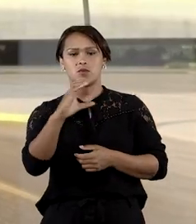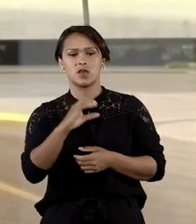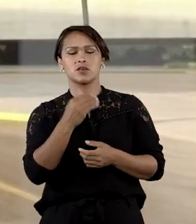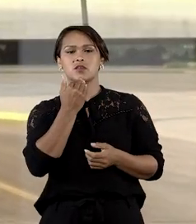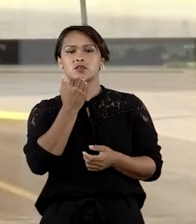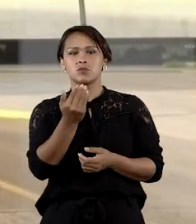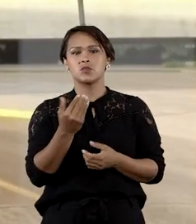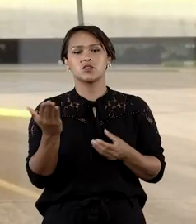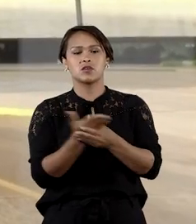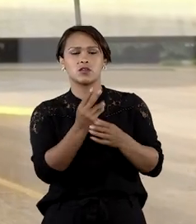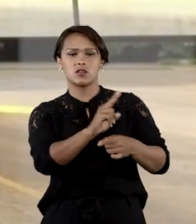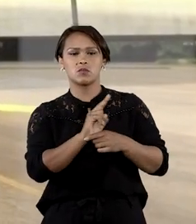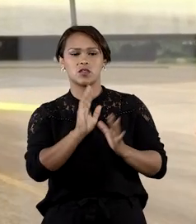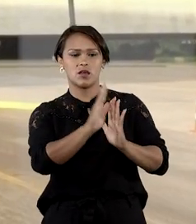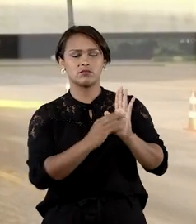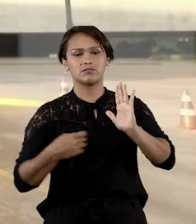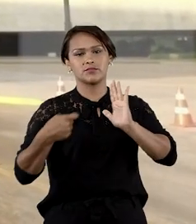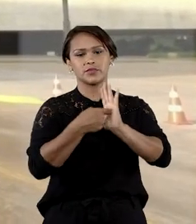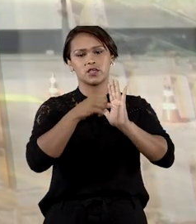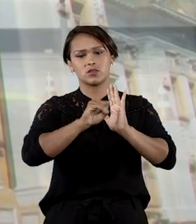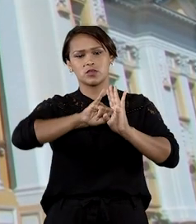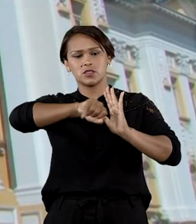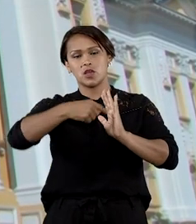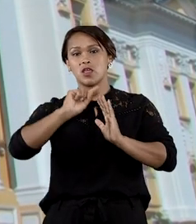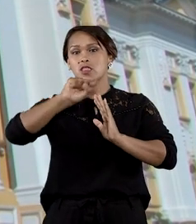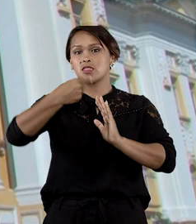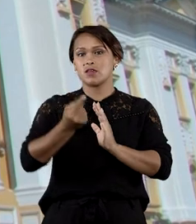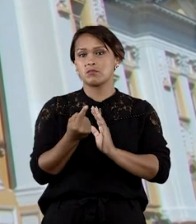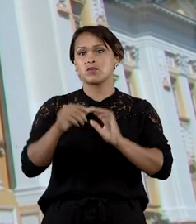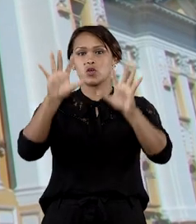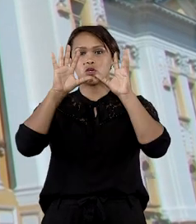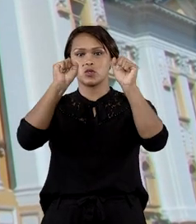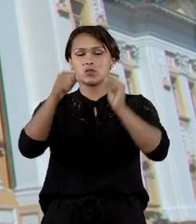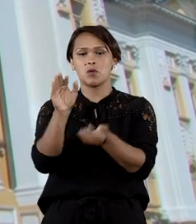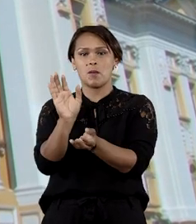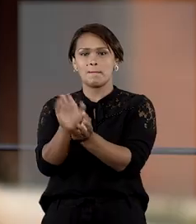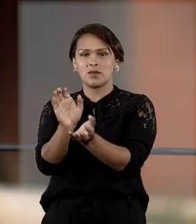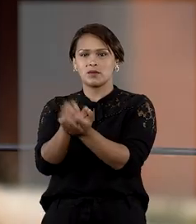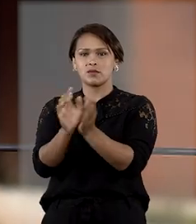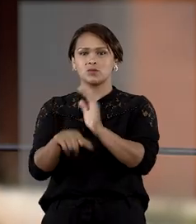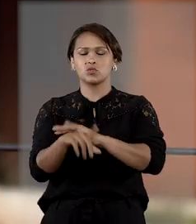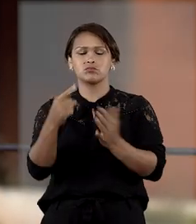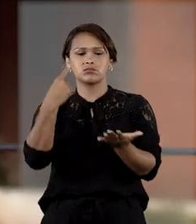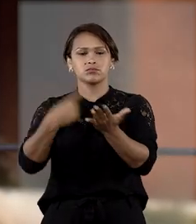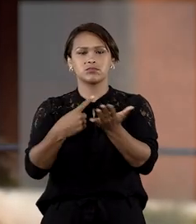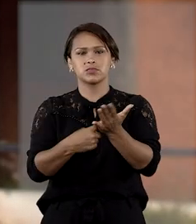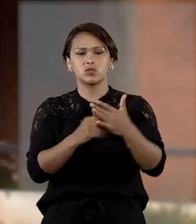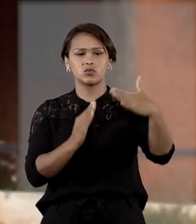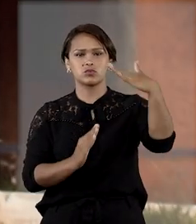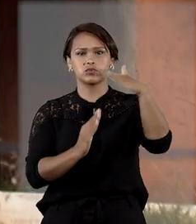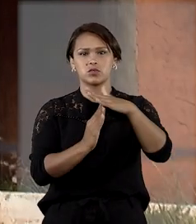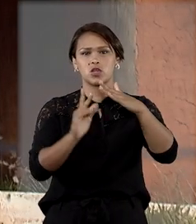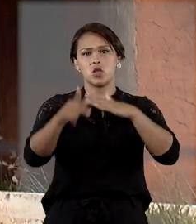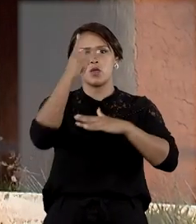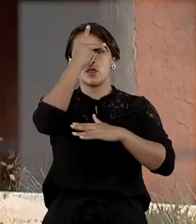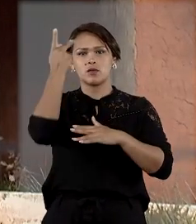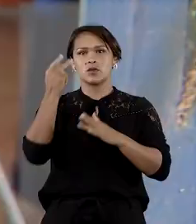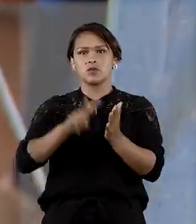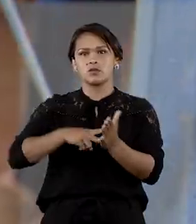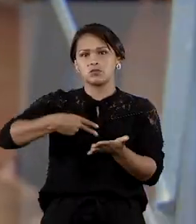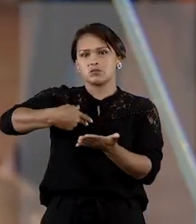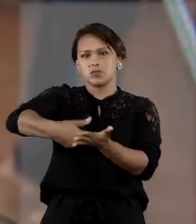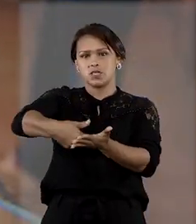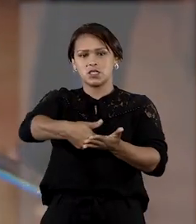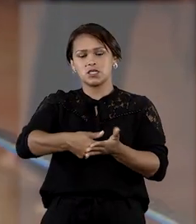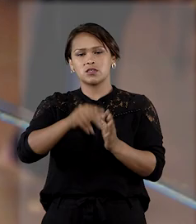corpus com pedido de liminar foi impetrado no STJ depois que o Tribunal de Justiça de Pernambuco determinou a interdição do paciente em uma